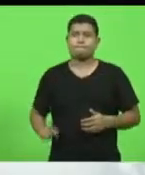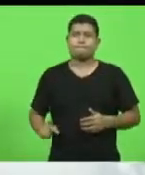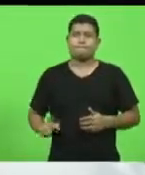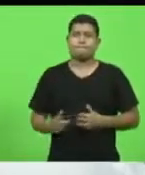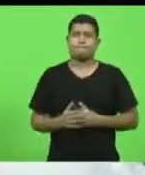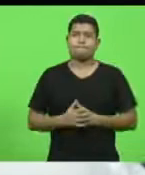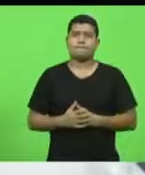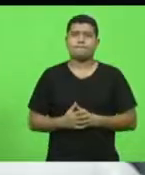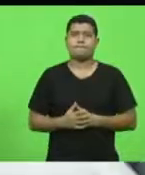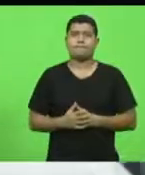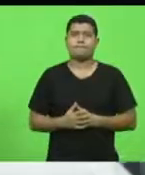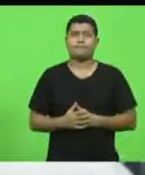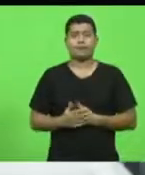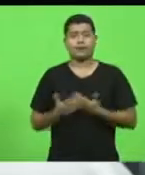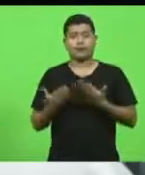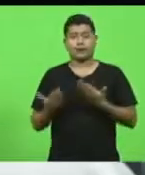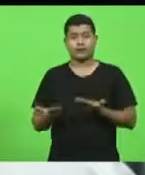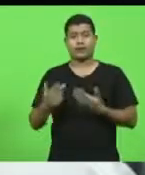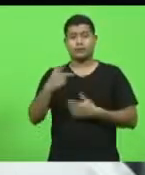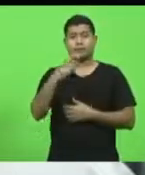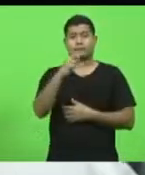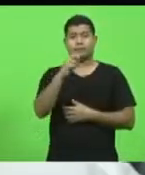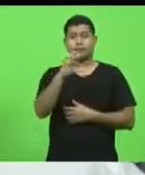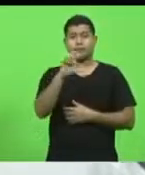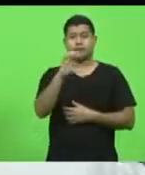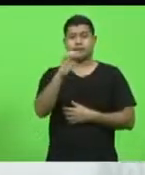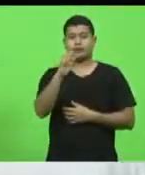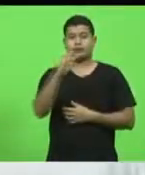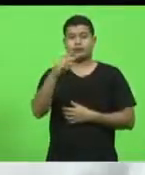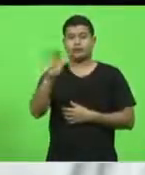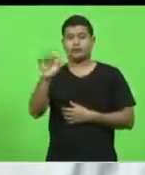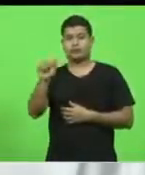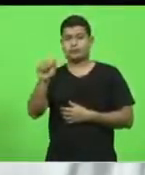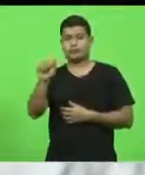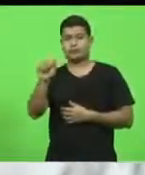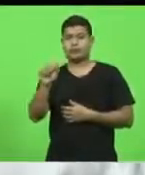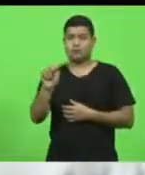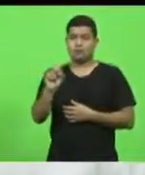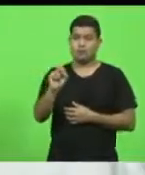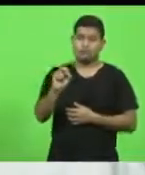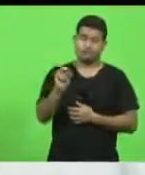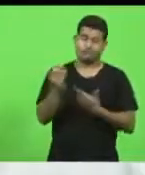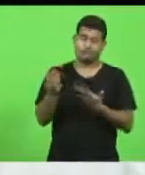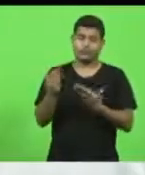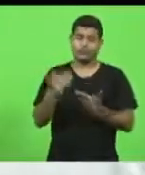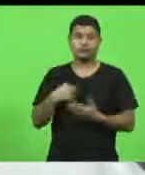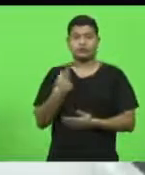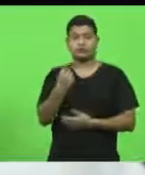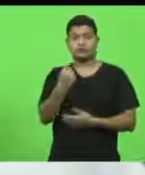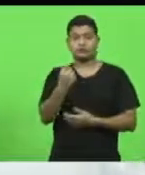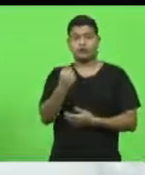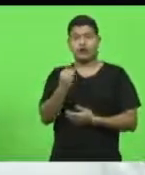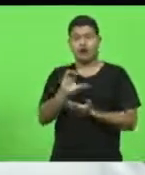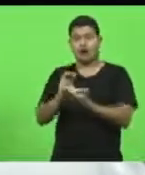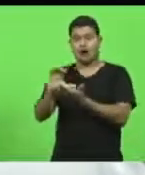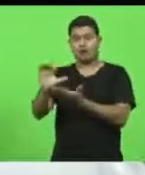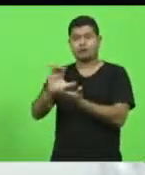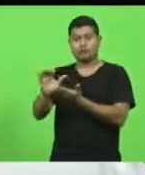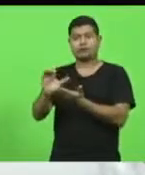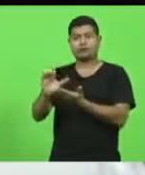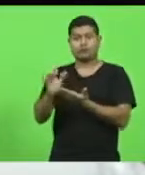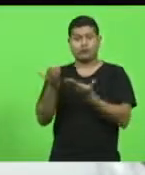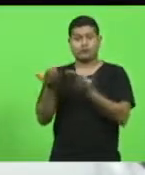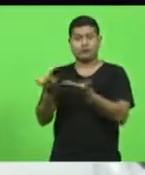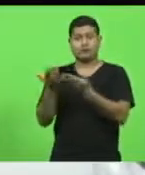O per capita na saúde, ou seja, por pessoa quando se dá para a saúde, ele foi parcialmente